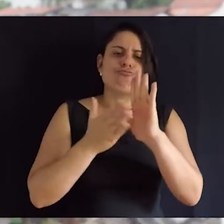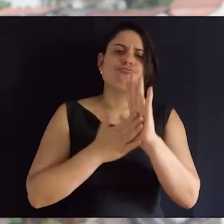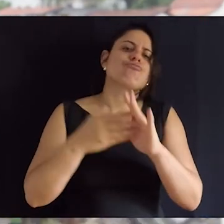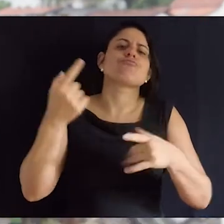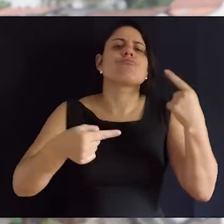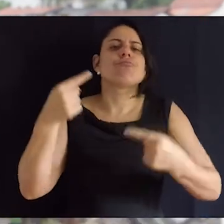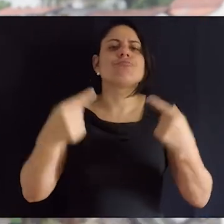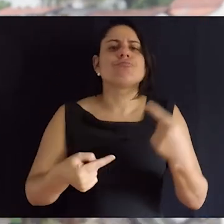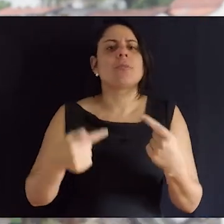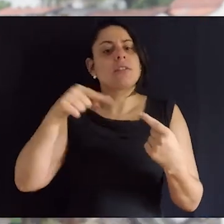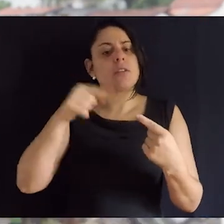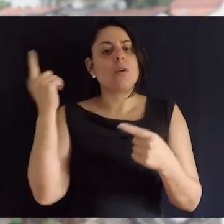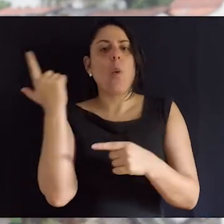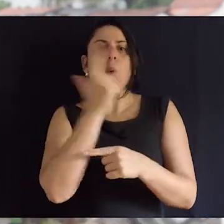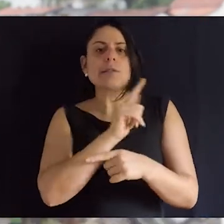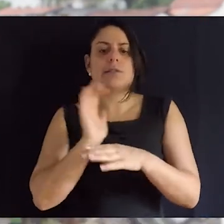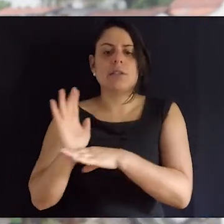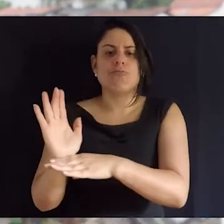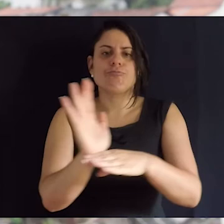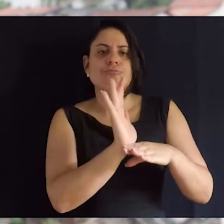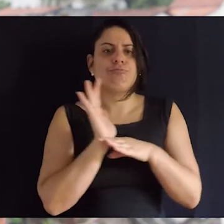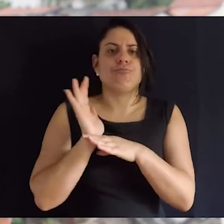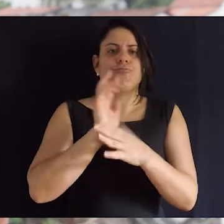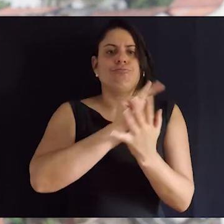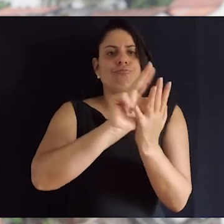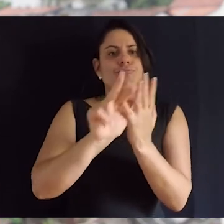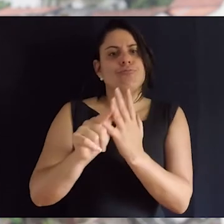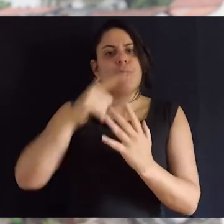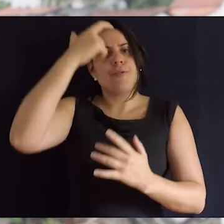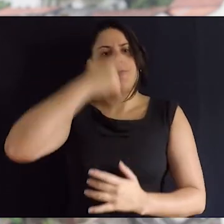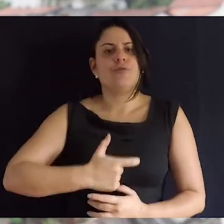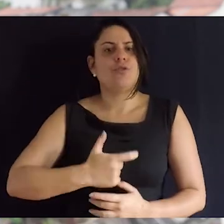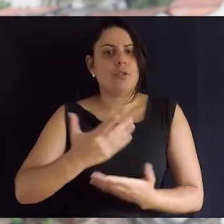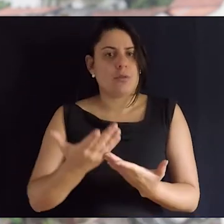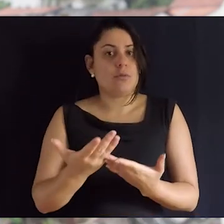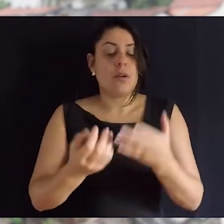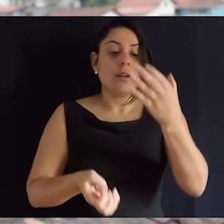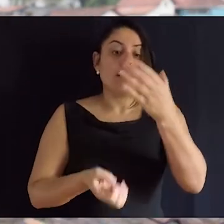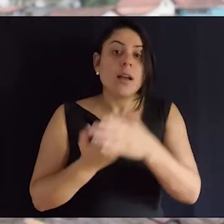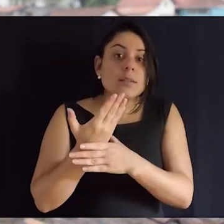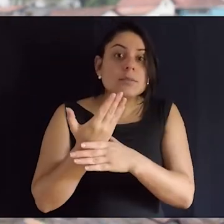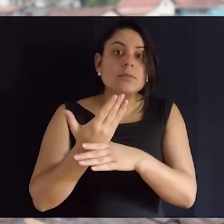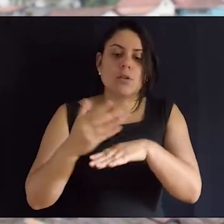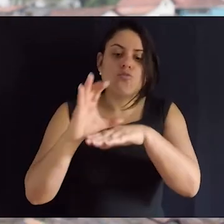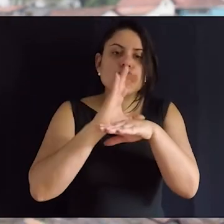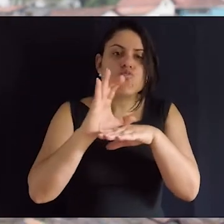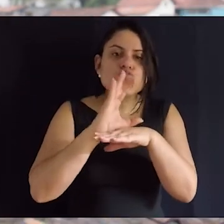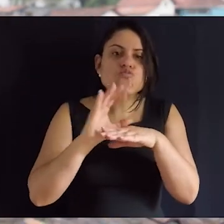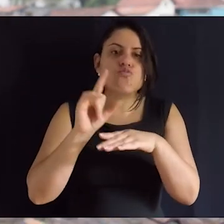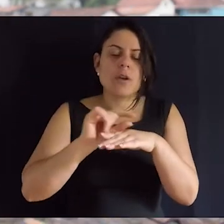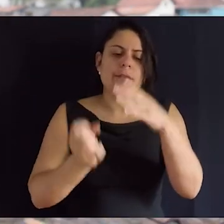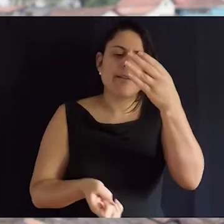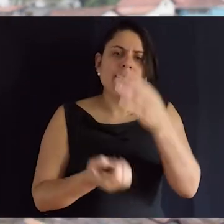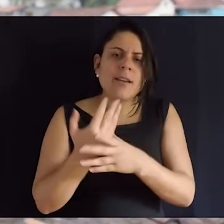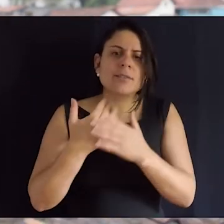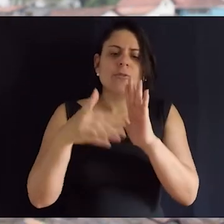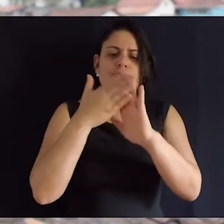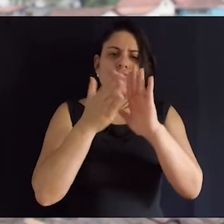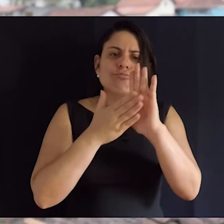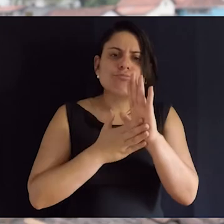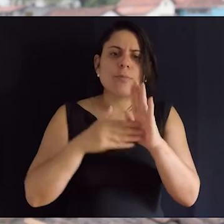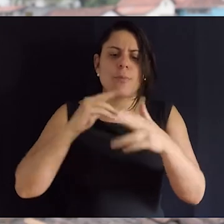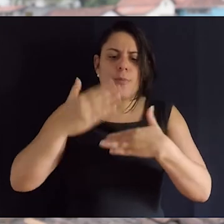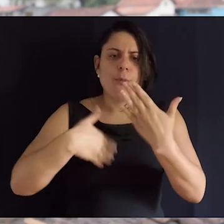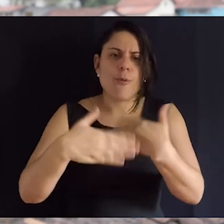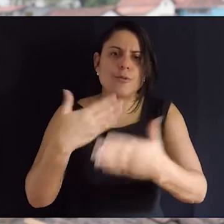para a construção de políticas públicas que atendam à multiplicidade de sujeitos, constituindo a partir dessas necessidades